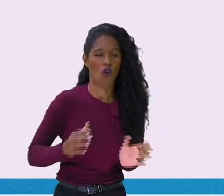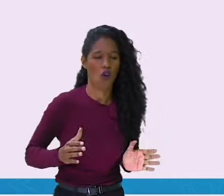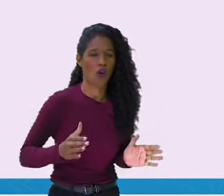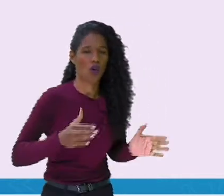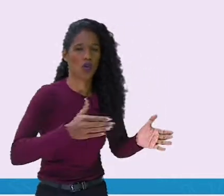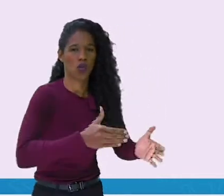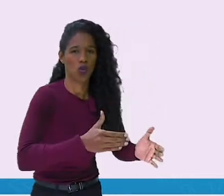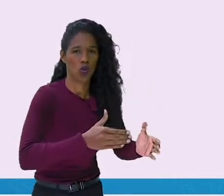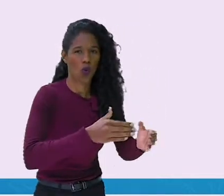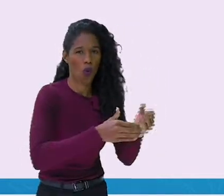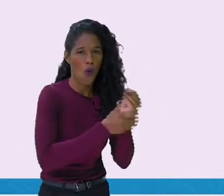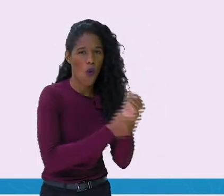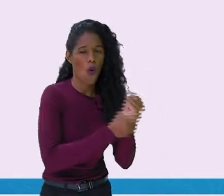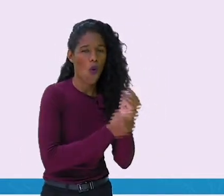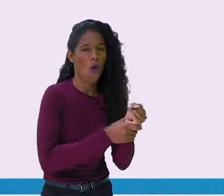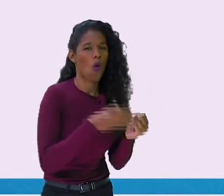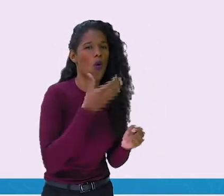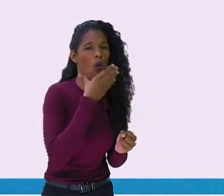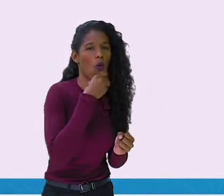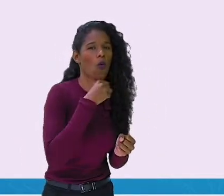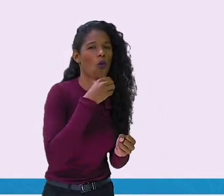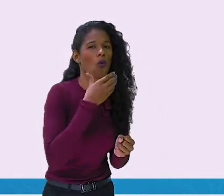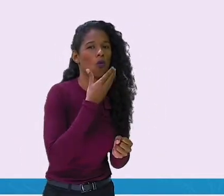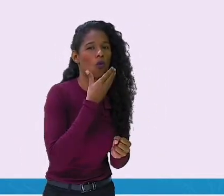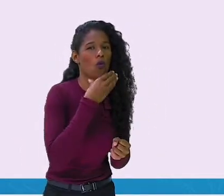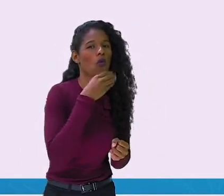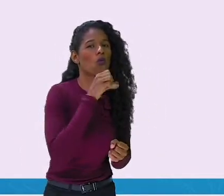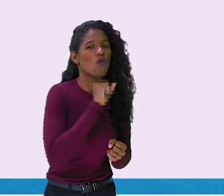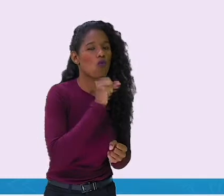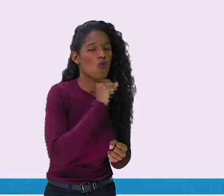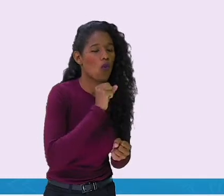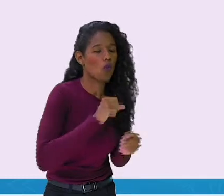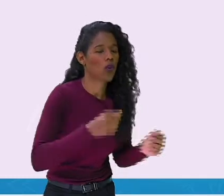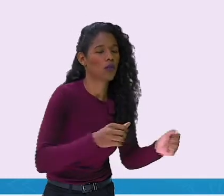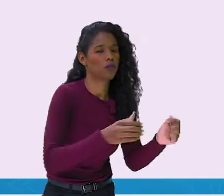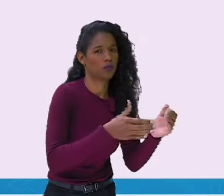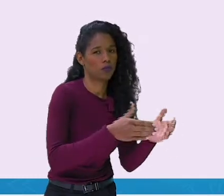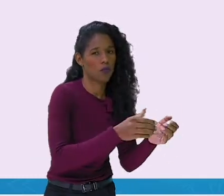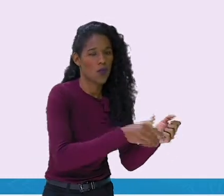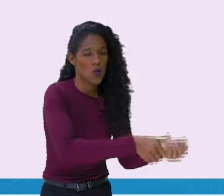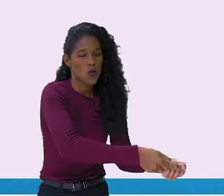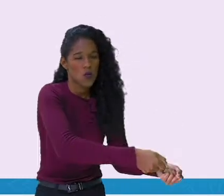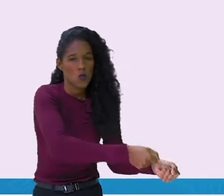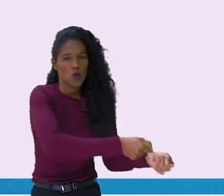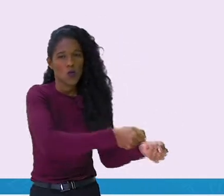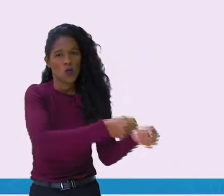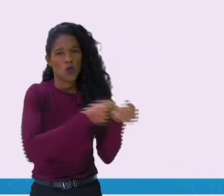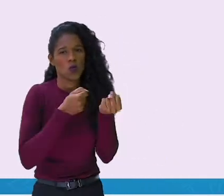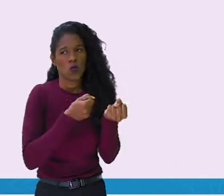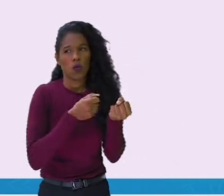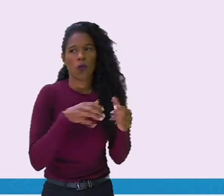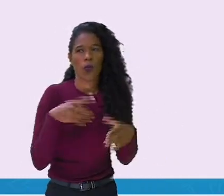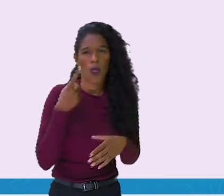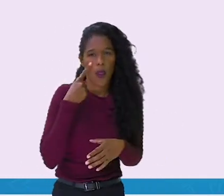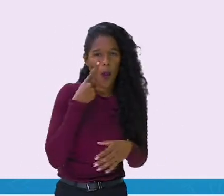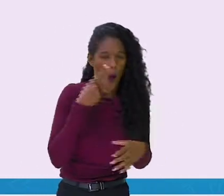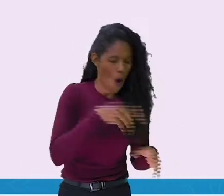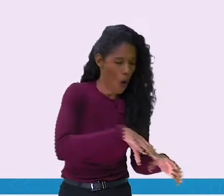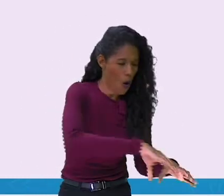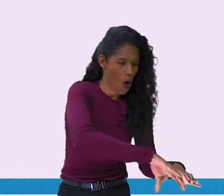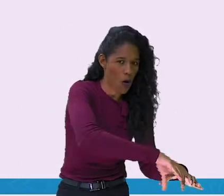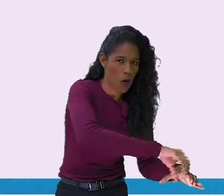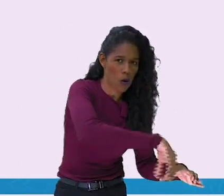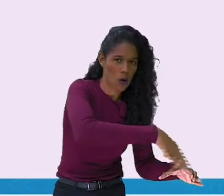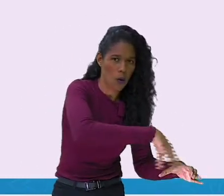O vovô segurou no rabanete. Olha aqui o rabanete. O vovô puxando o